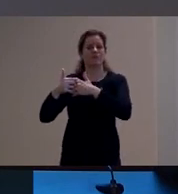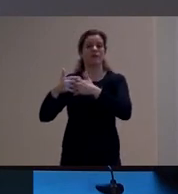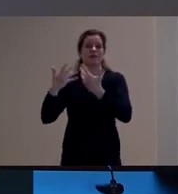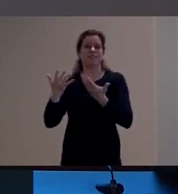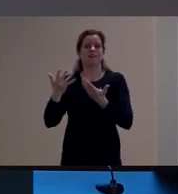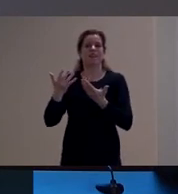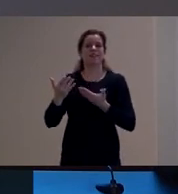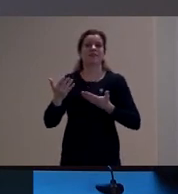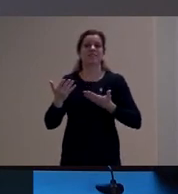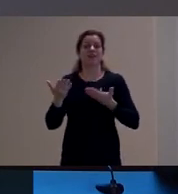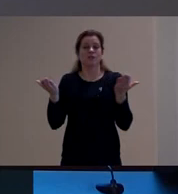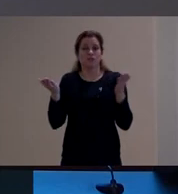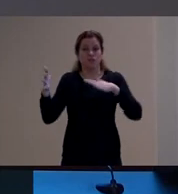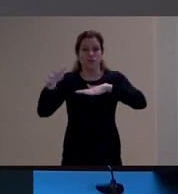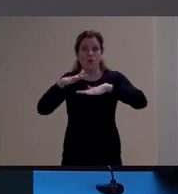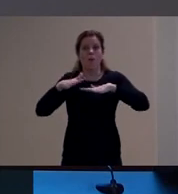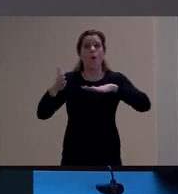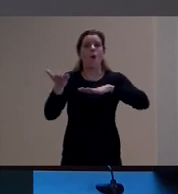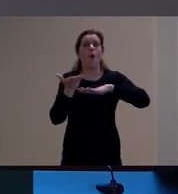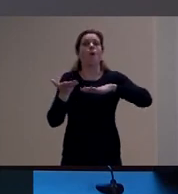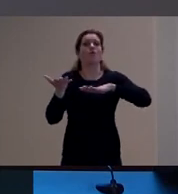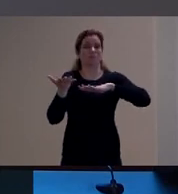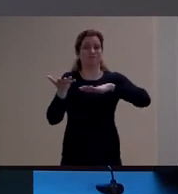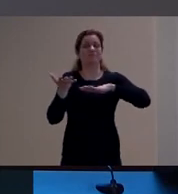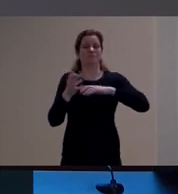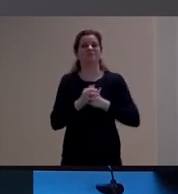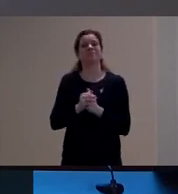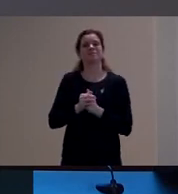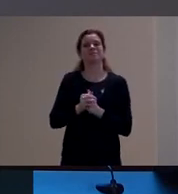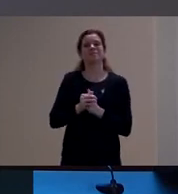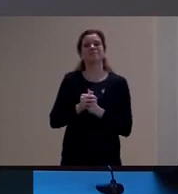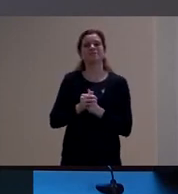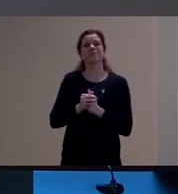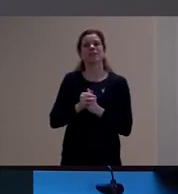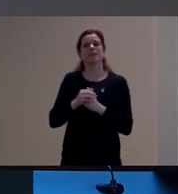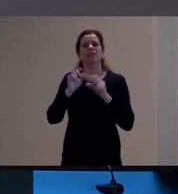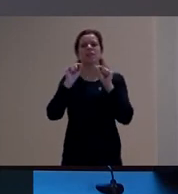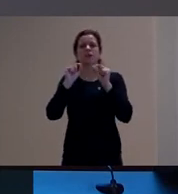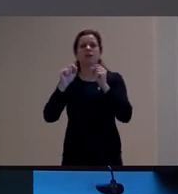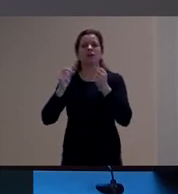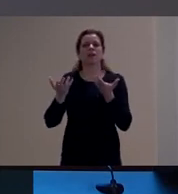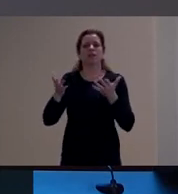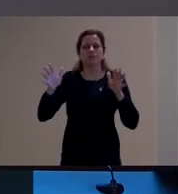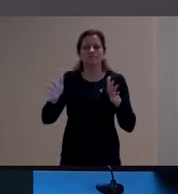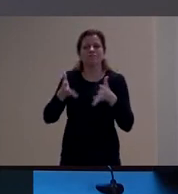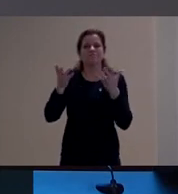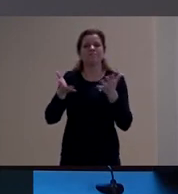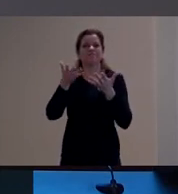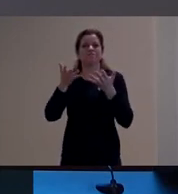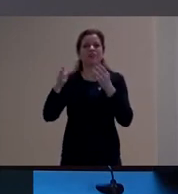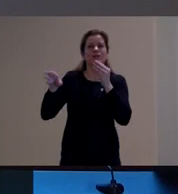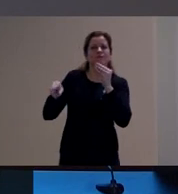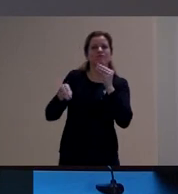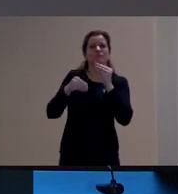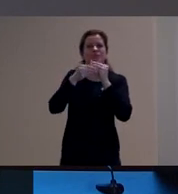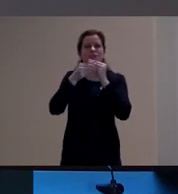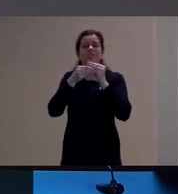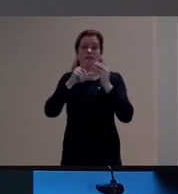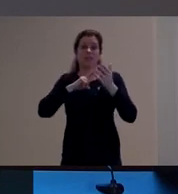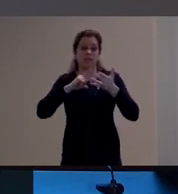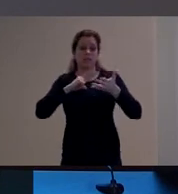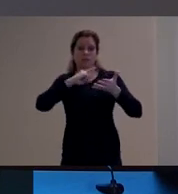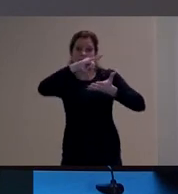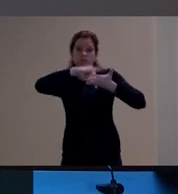em diferentes registros, enfim, mas é a contribuição dele que aqui interessa, não só porque ela já aparece nos documentos,